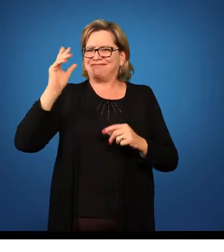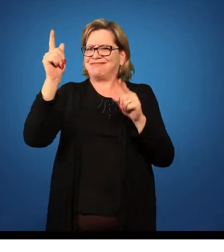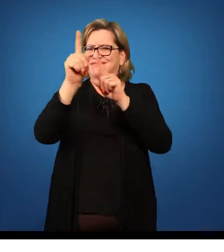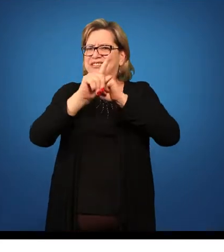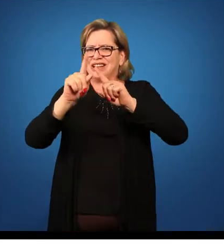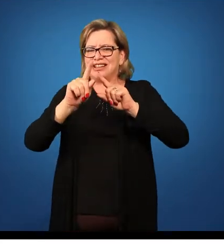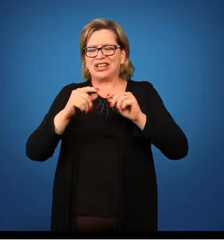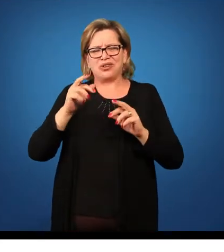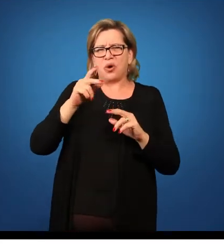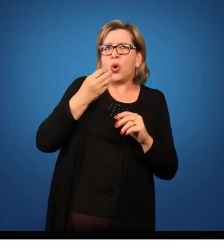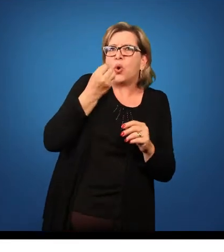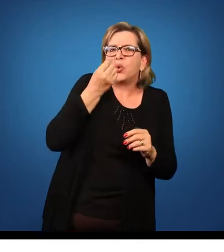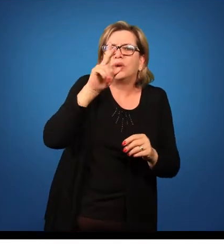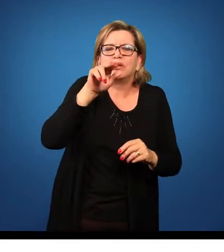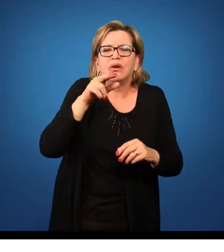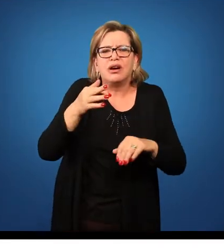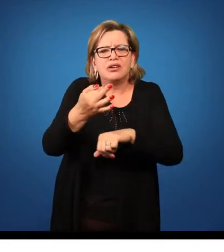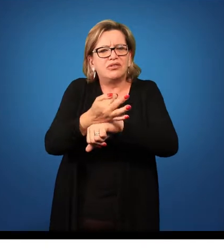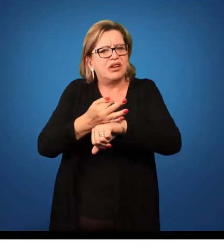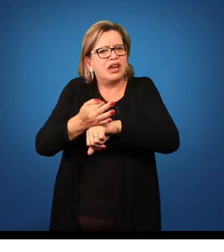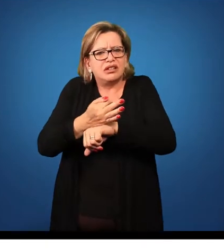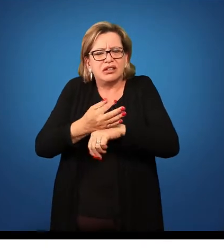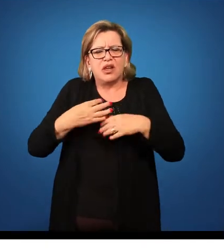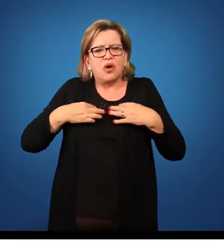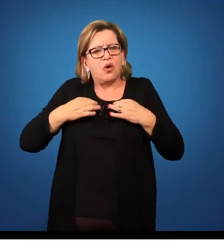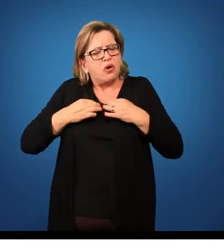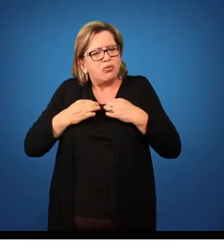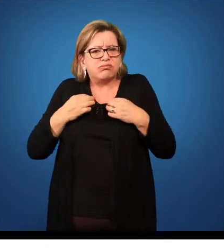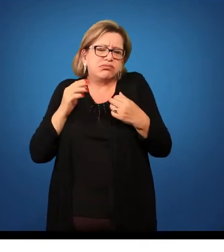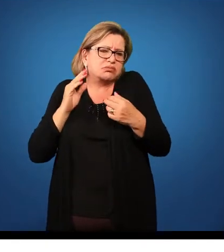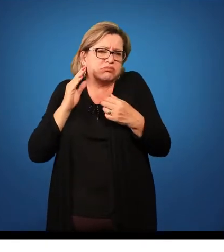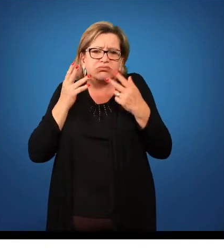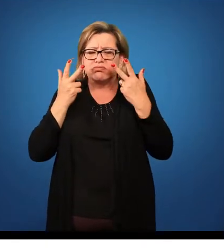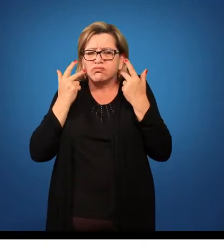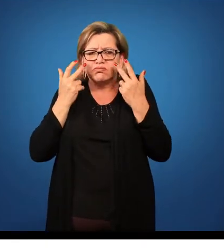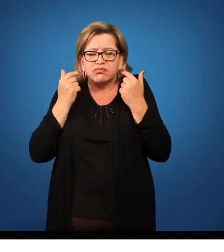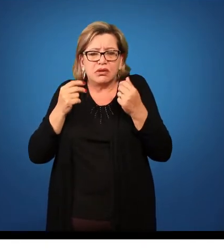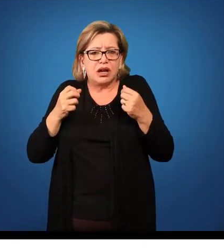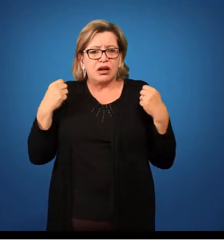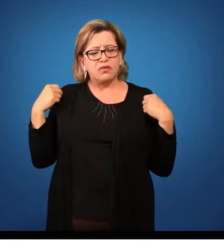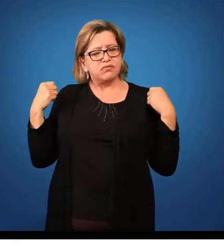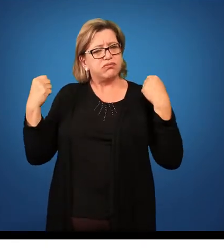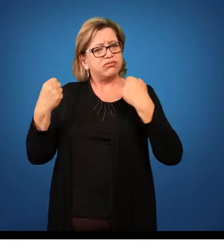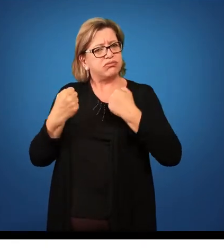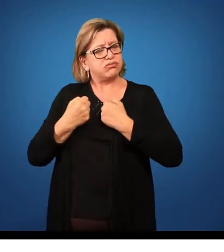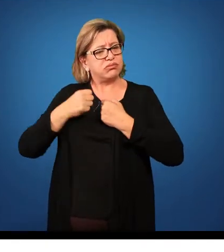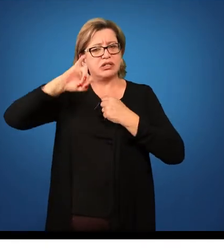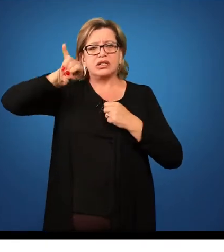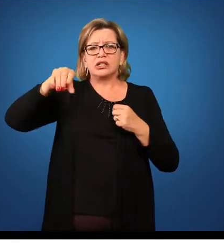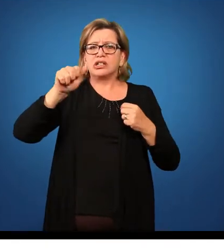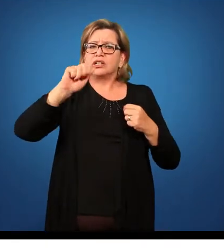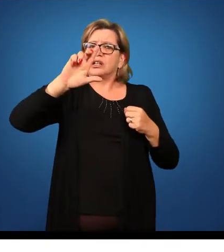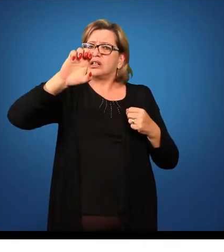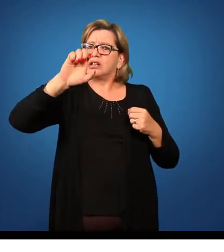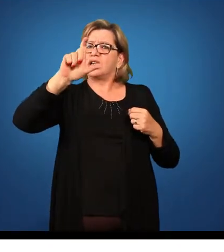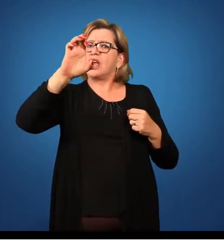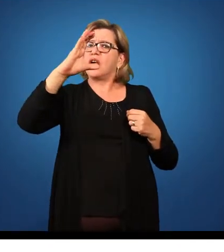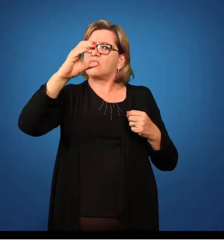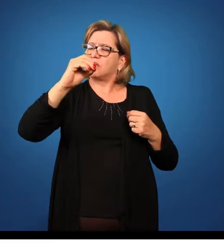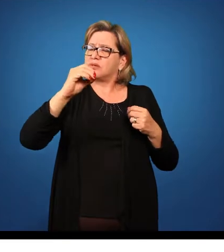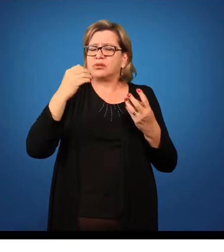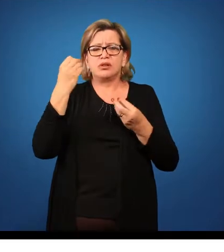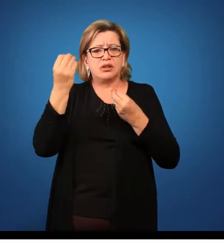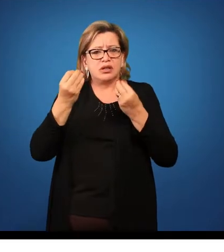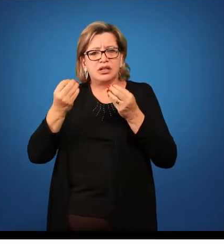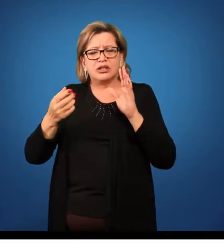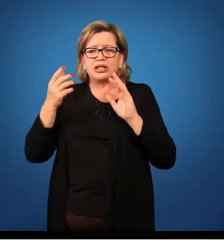como você está de férias. Então se vista normalmente, calçadinhos, camiseta e utilize o jaleco. Então é uma forma de identificar você como